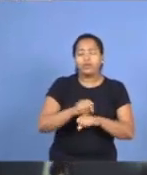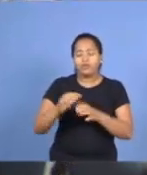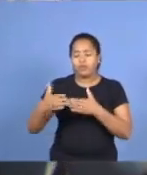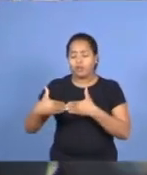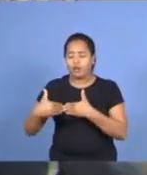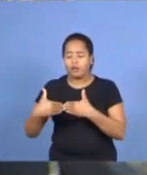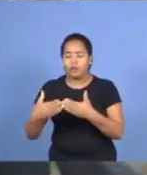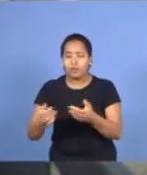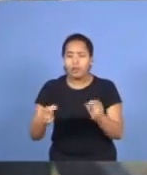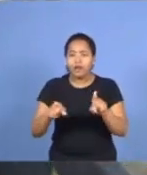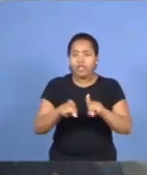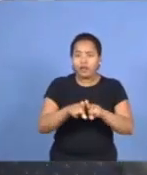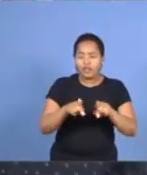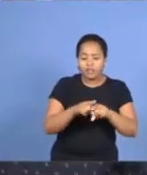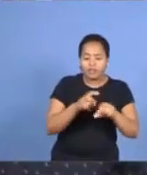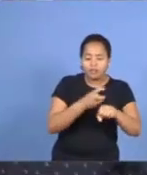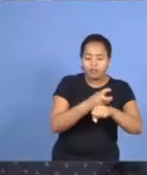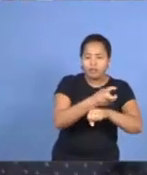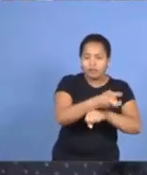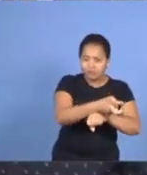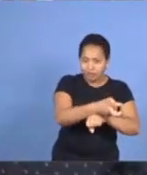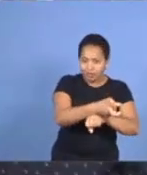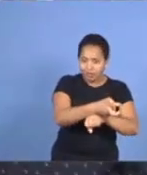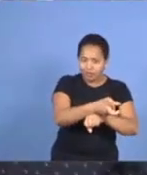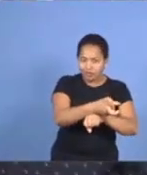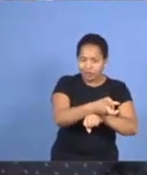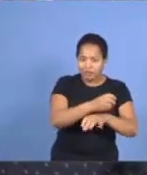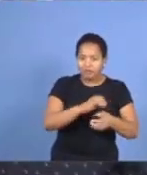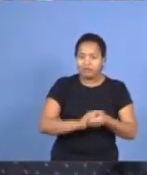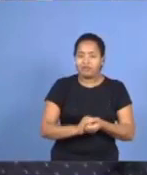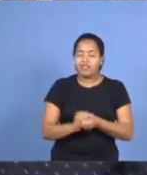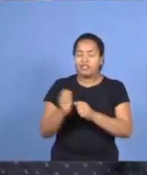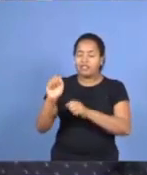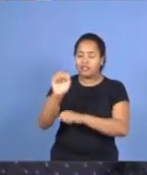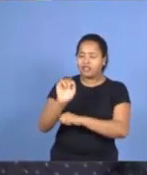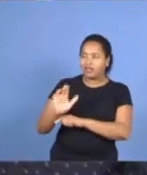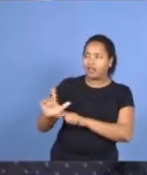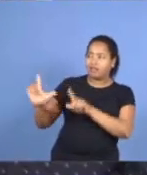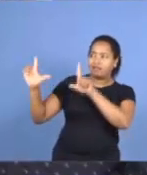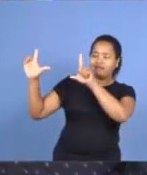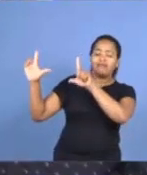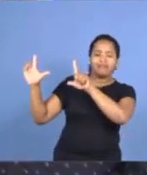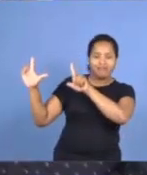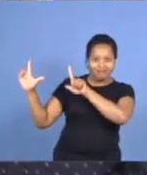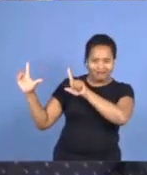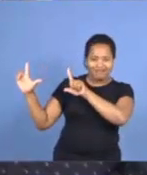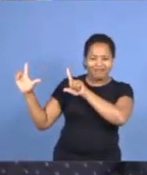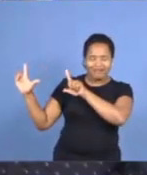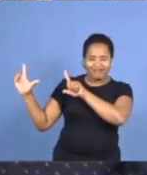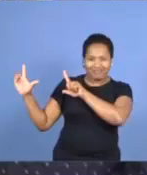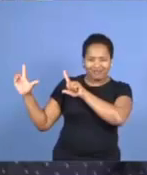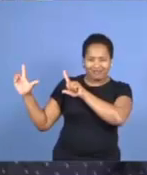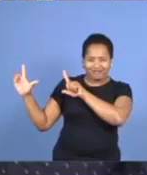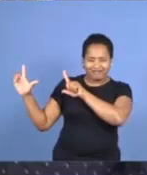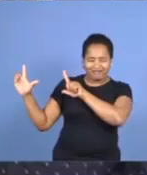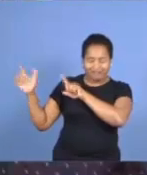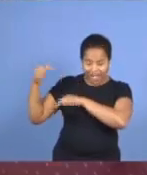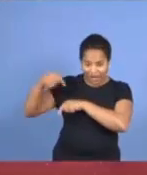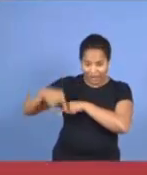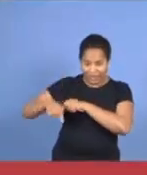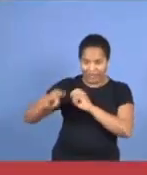e quinto período. Os irmãos podem ver as imagens do nosso seminário aqui no Manain.